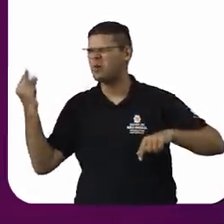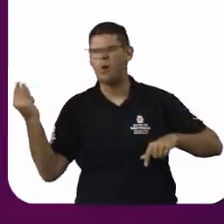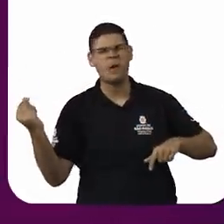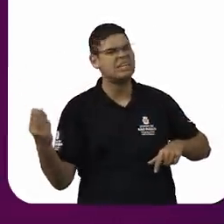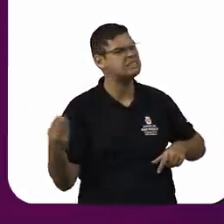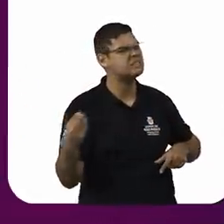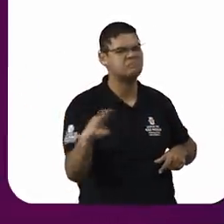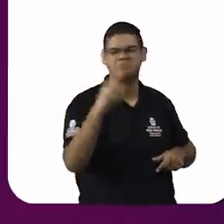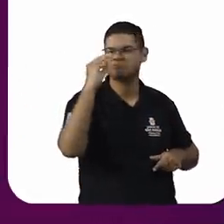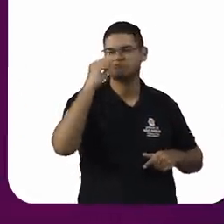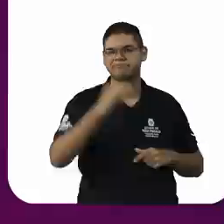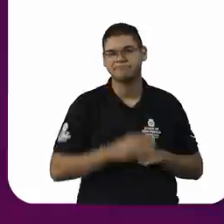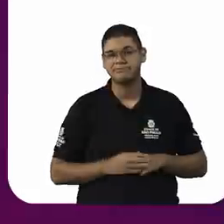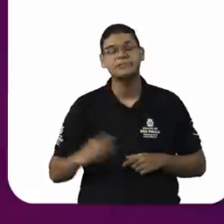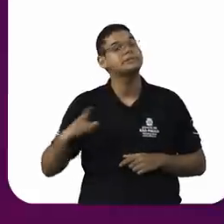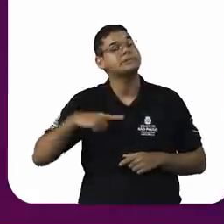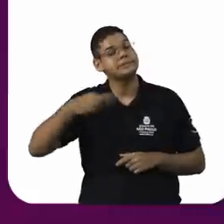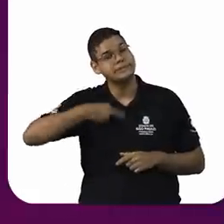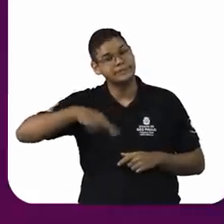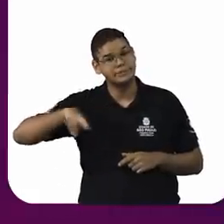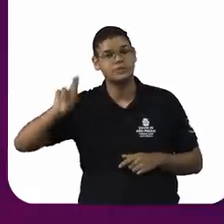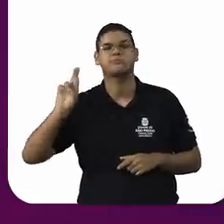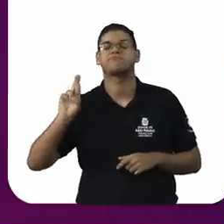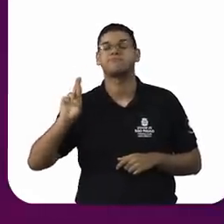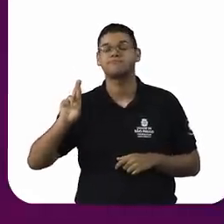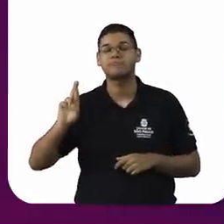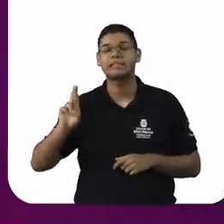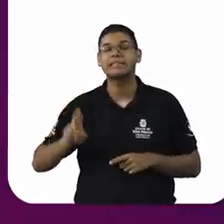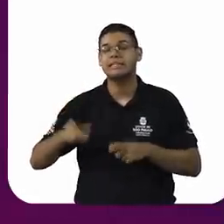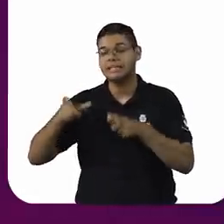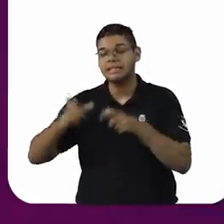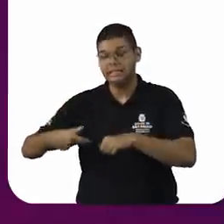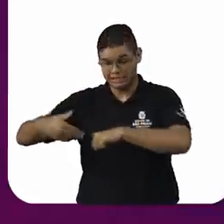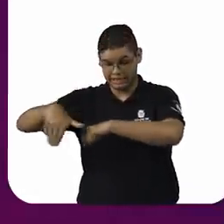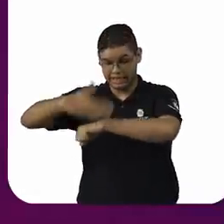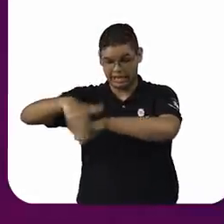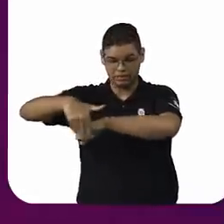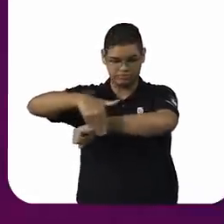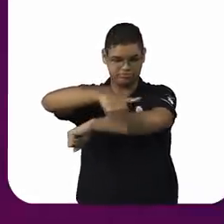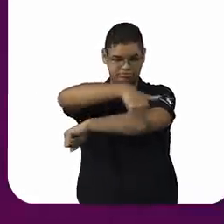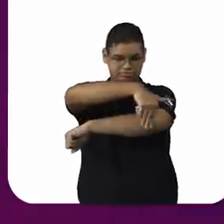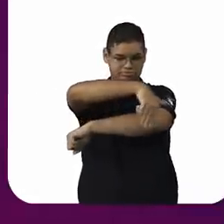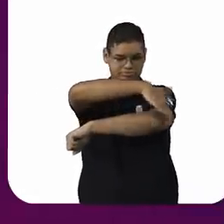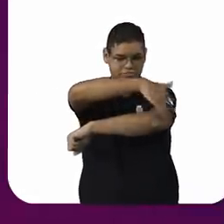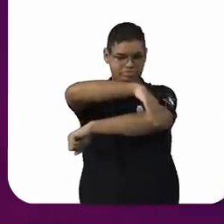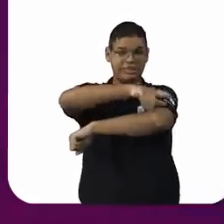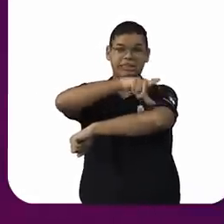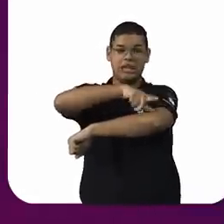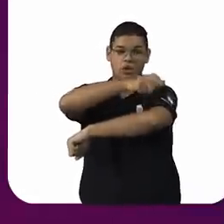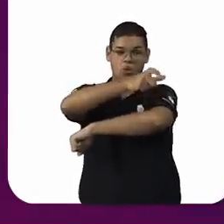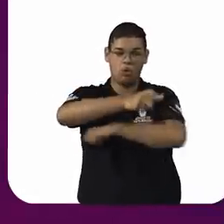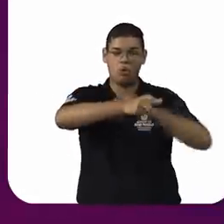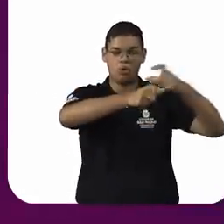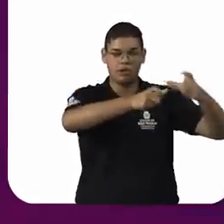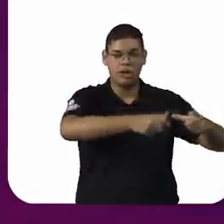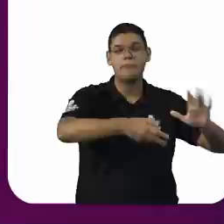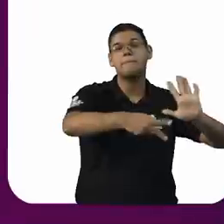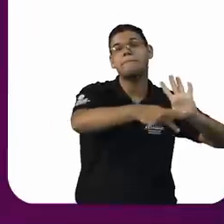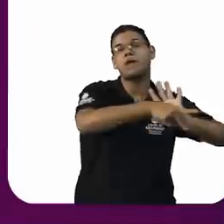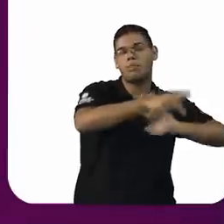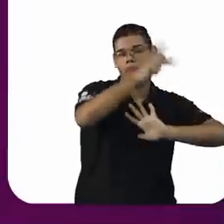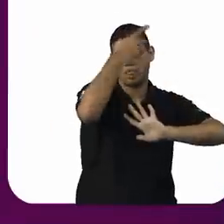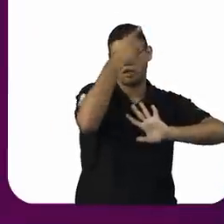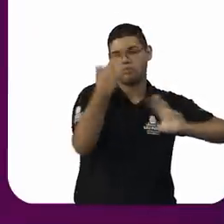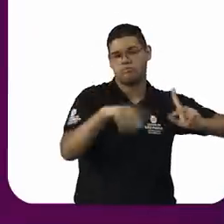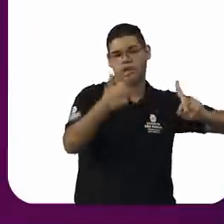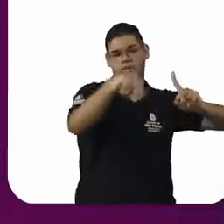e porque há lugares em que em cada esquina você tem um terreiro de umbanda, de candomblé. Então, fica